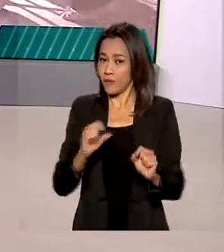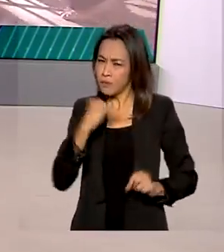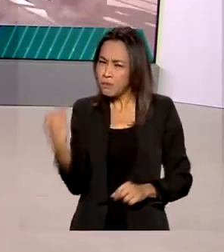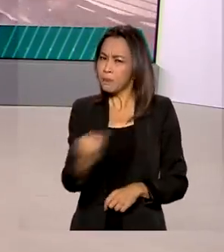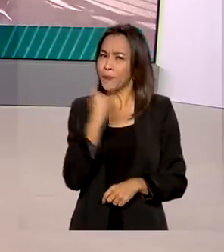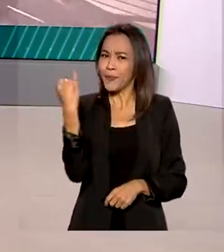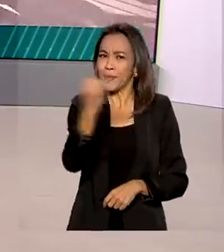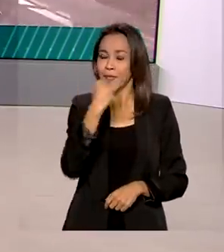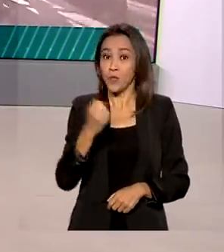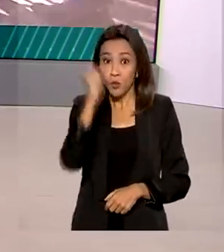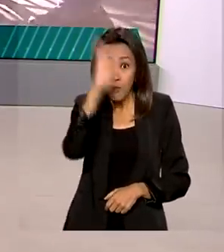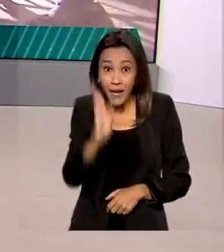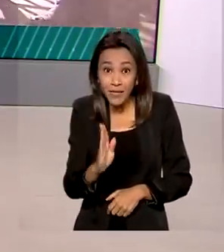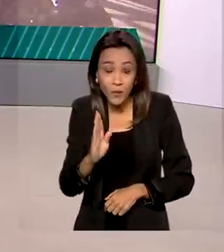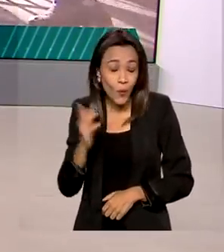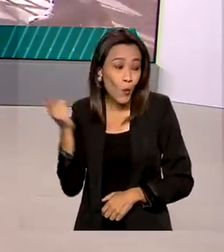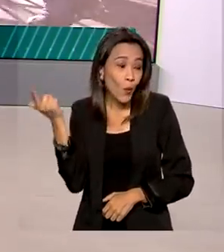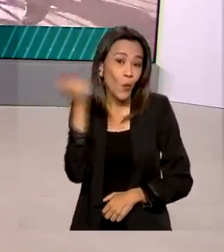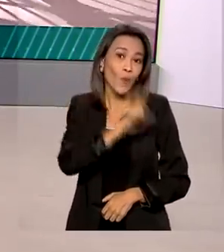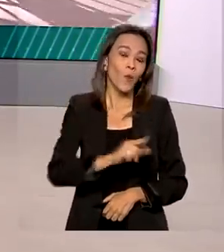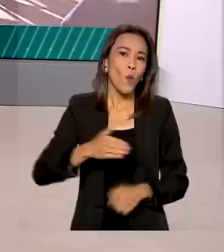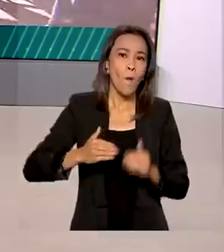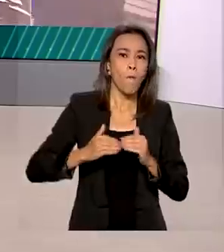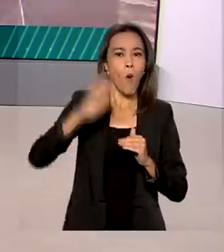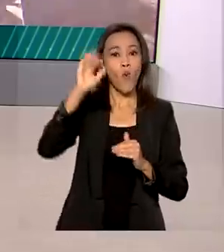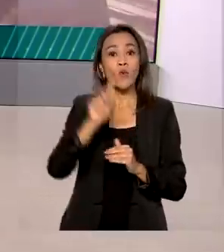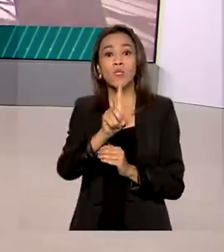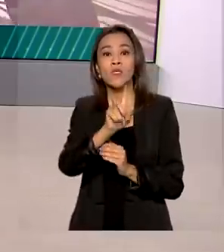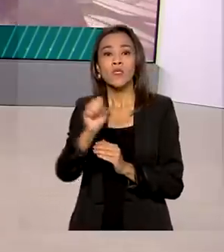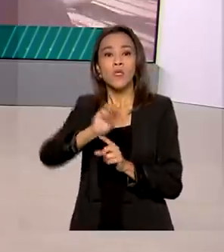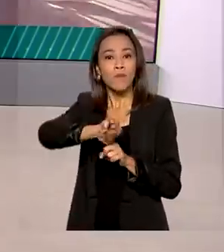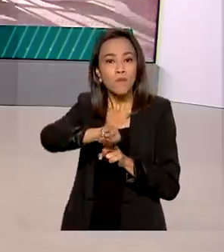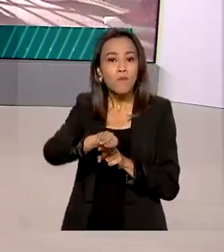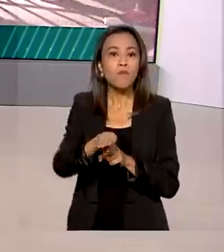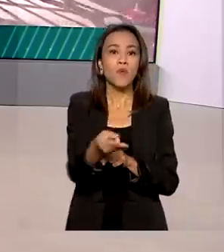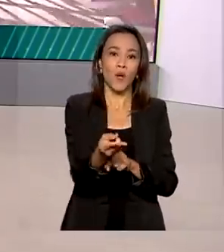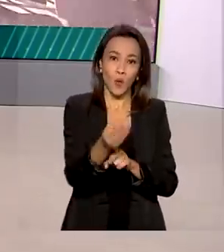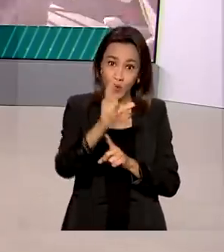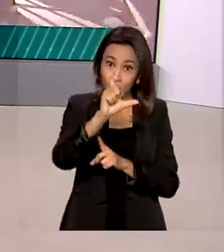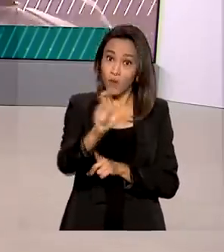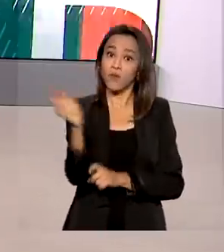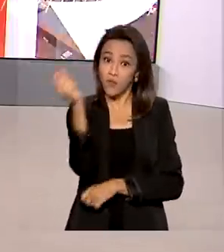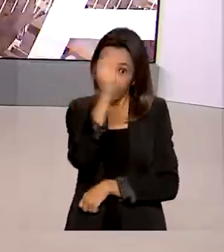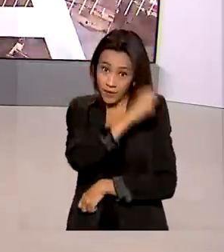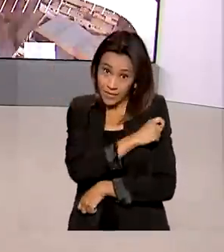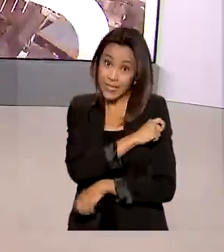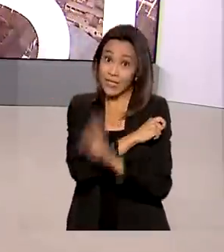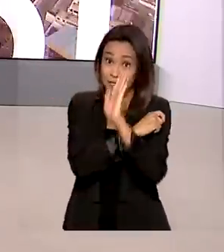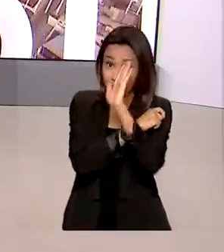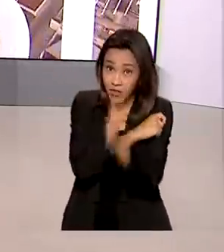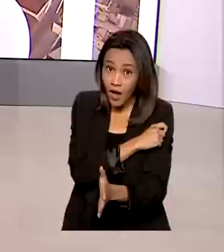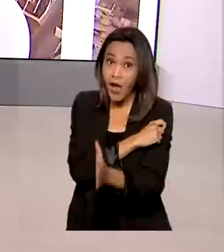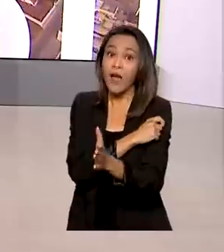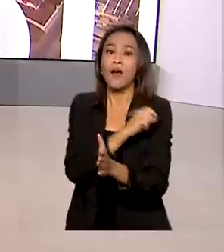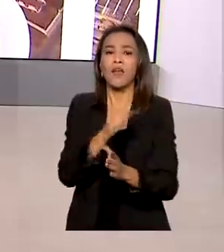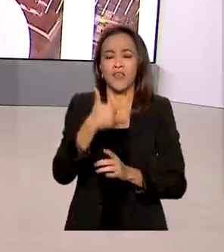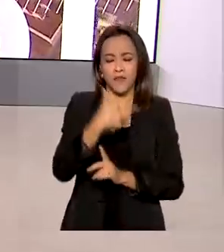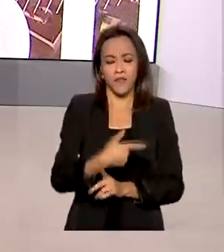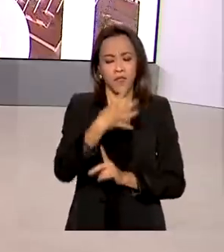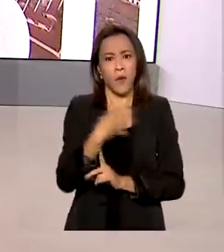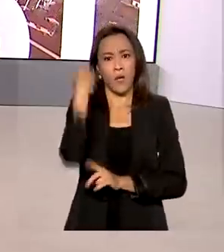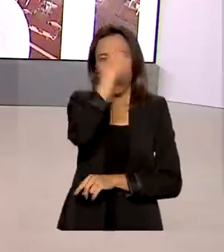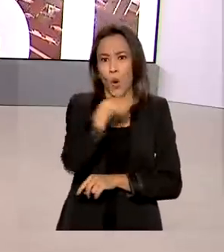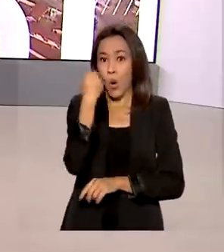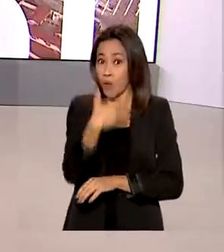O Brasil ultrapassou a marca de 100 milhões de doses de vacinas contra a Covid-19 aplicadas. Em 24 horas,